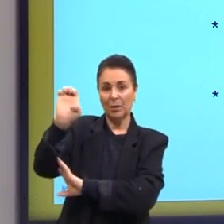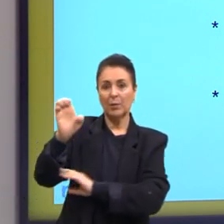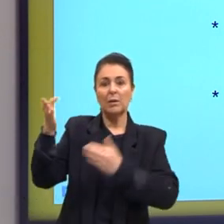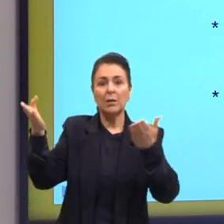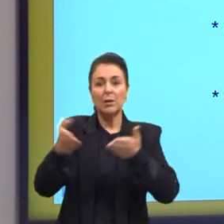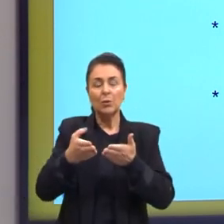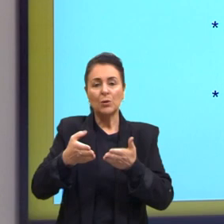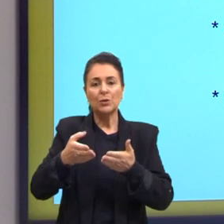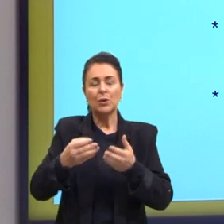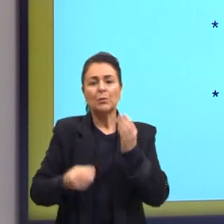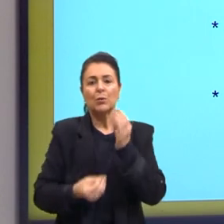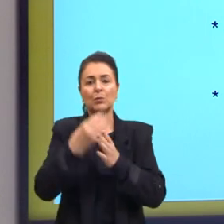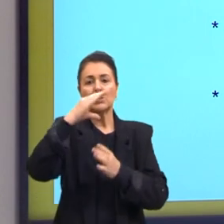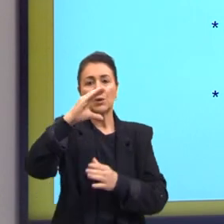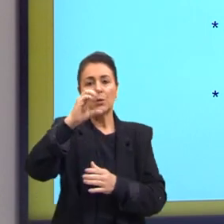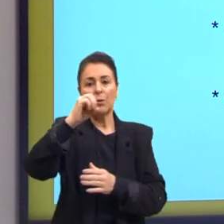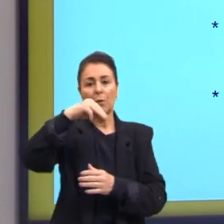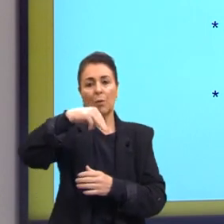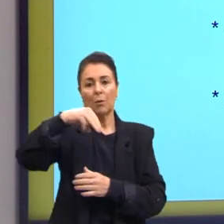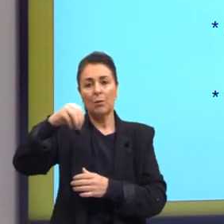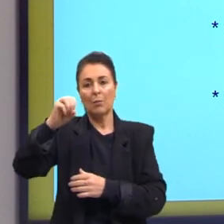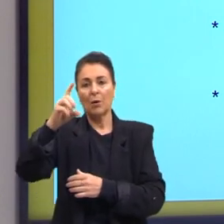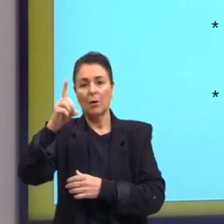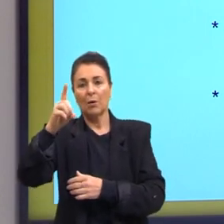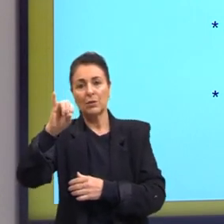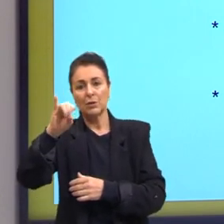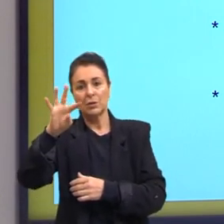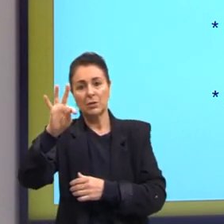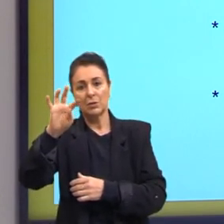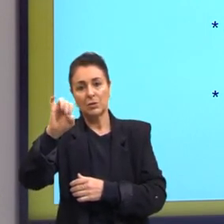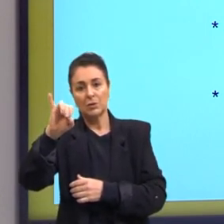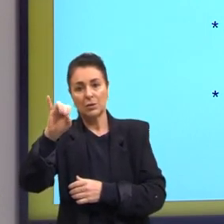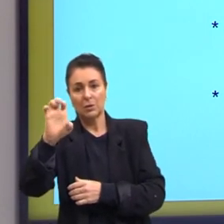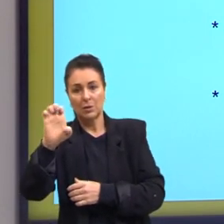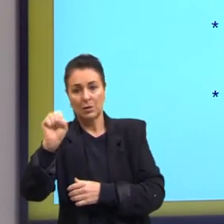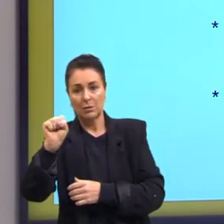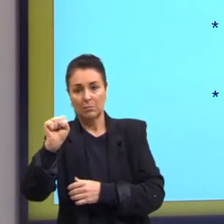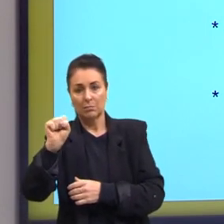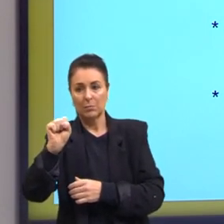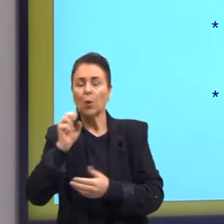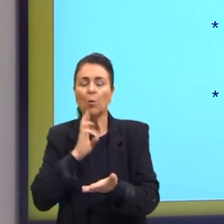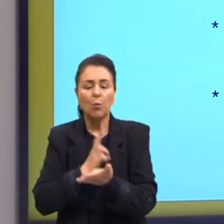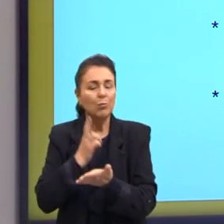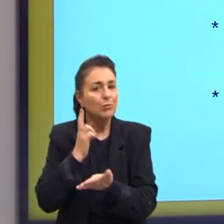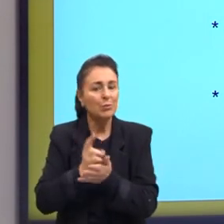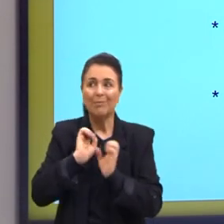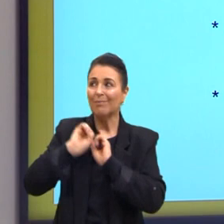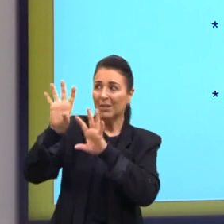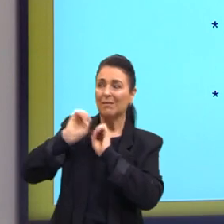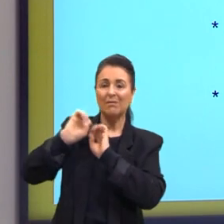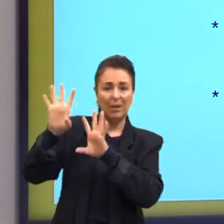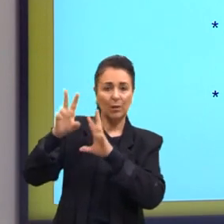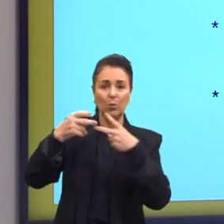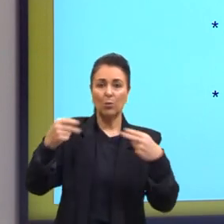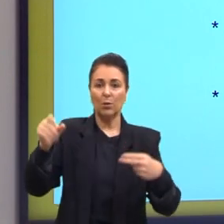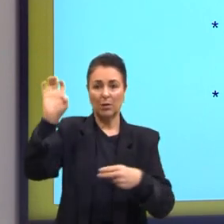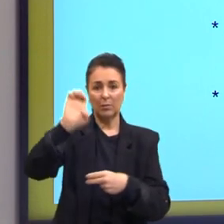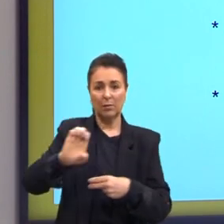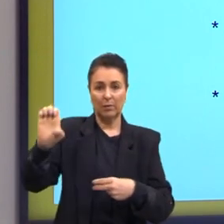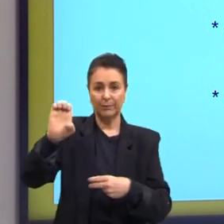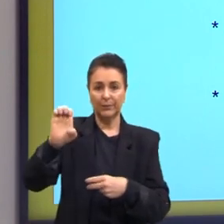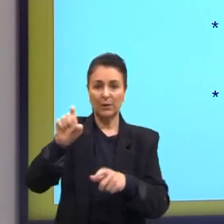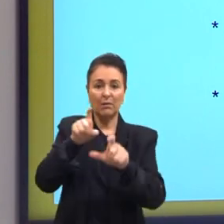commodities. Continuamos abastecendo a Europa. Então, nós ficamos submetidos a um capitalismo europeu,